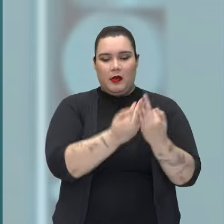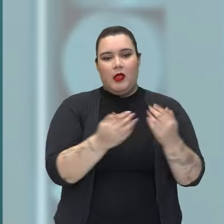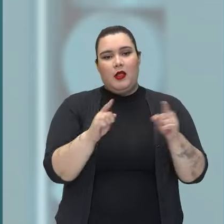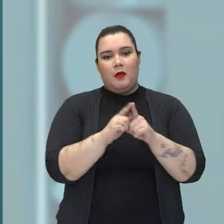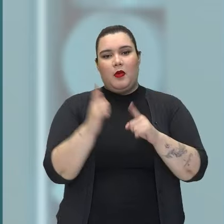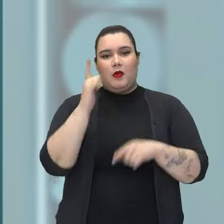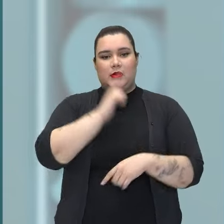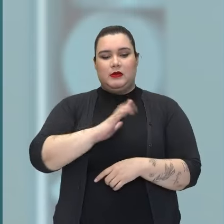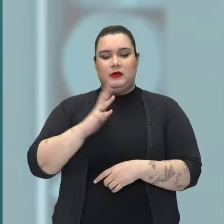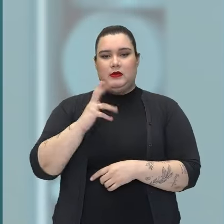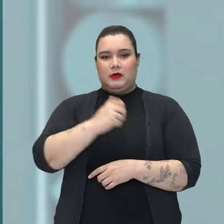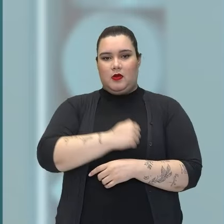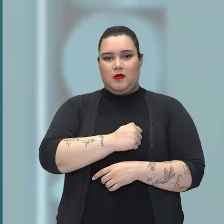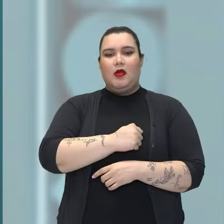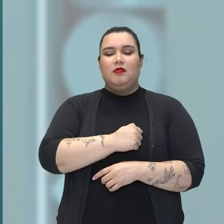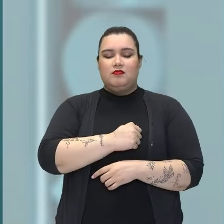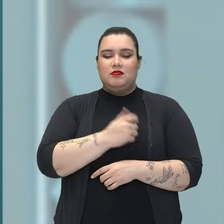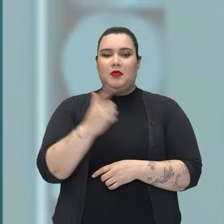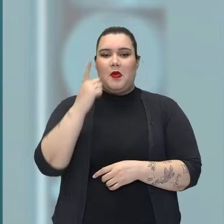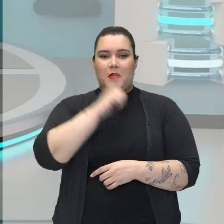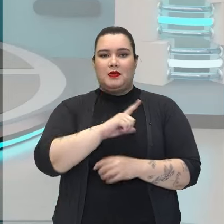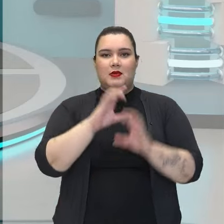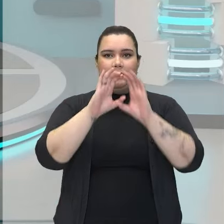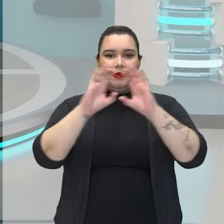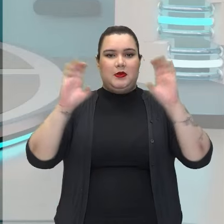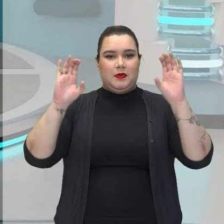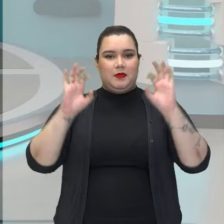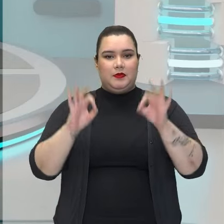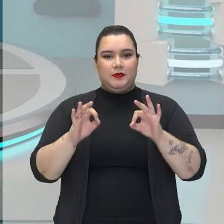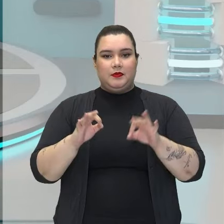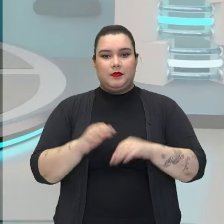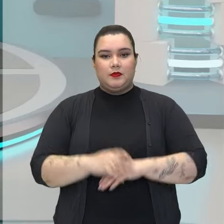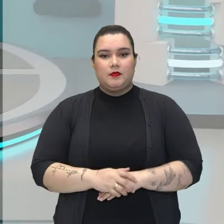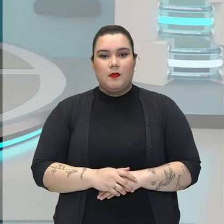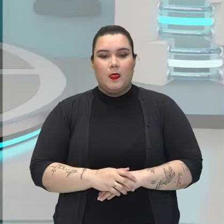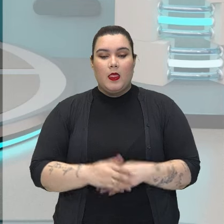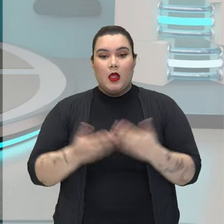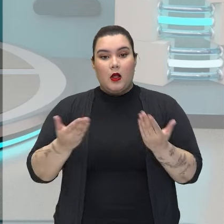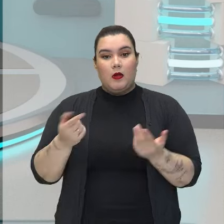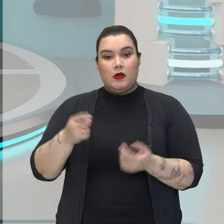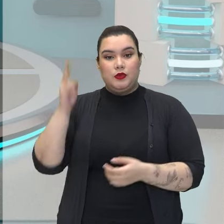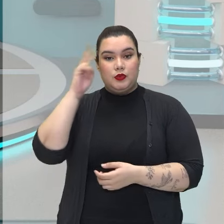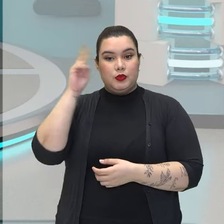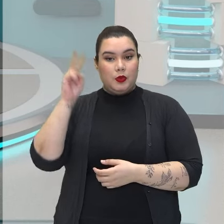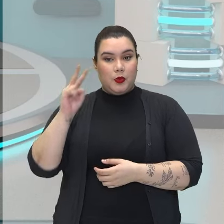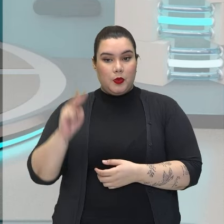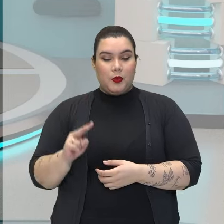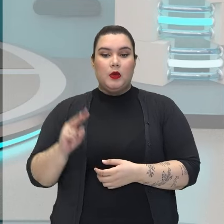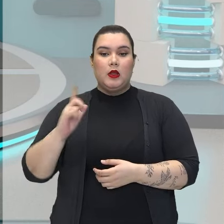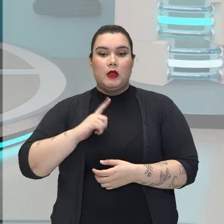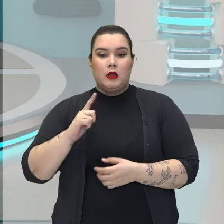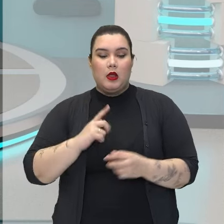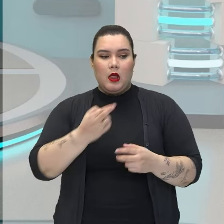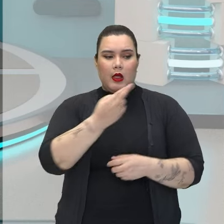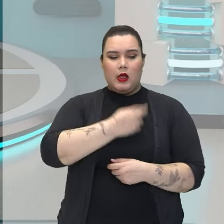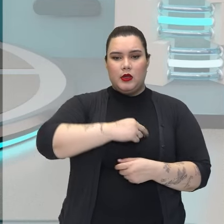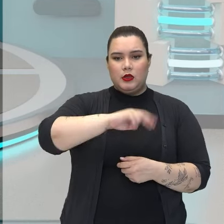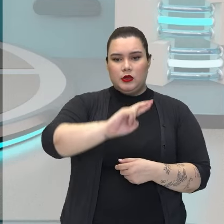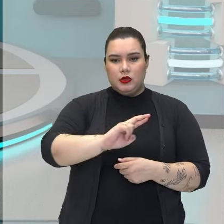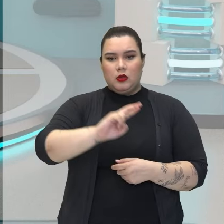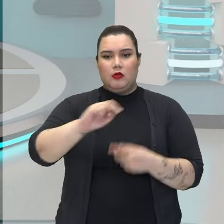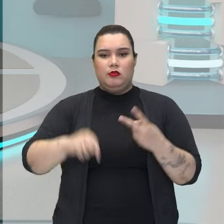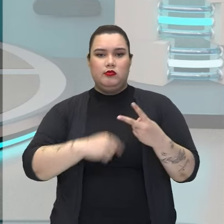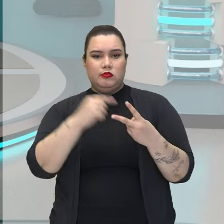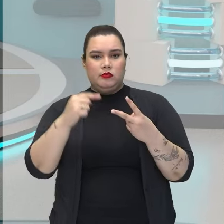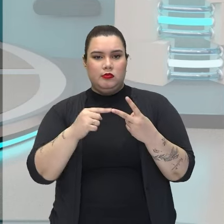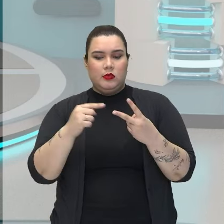e merece o céu como ele almejava. Certo, gente? Então nessa história, que envolve questão religiosa, que envolve